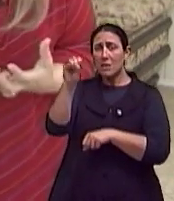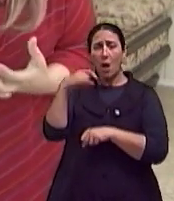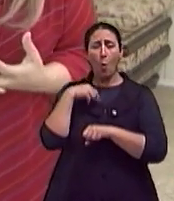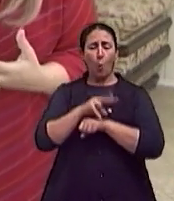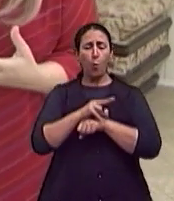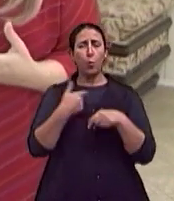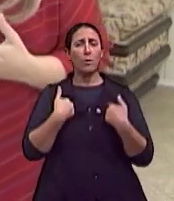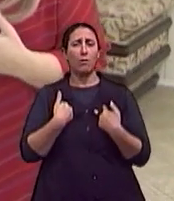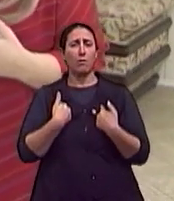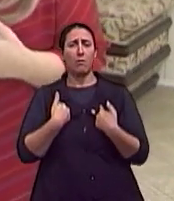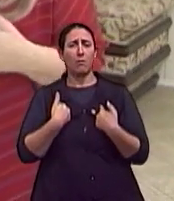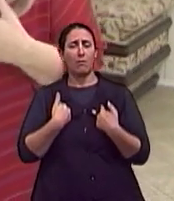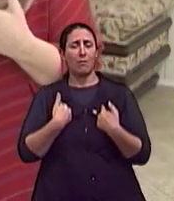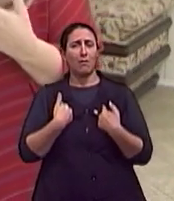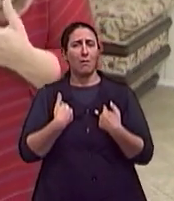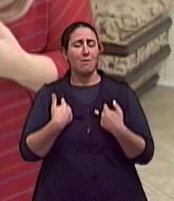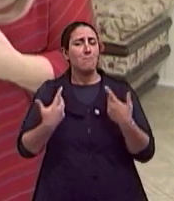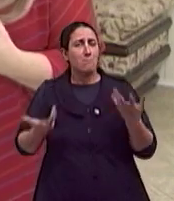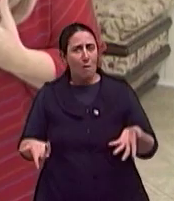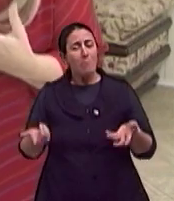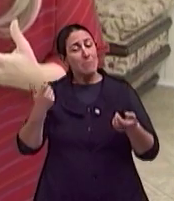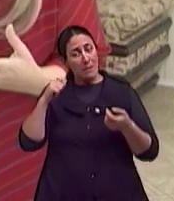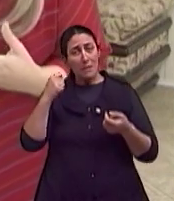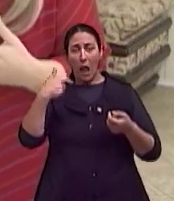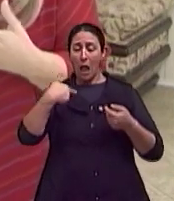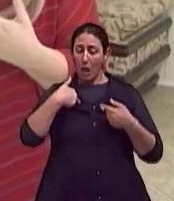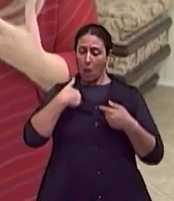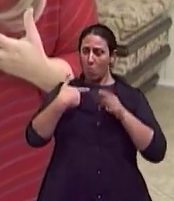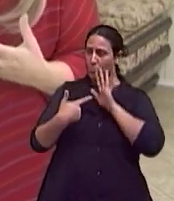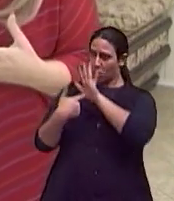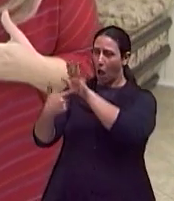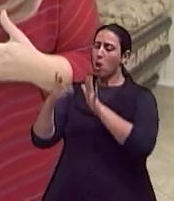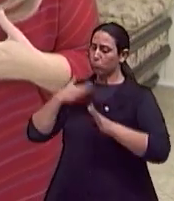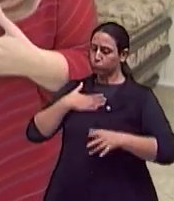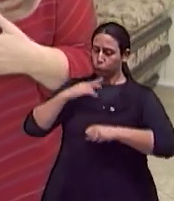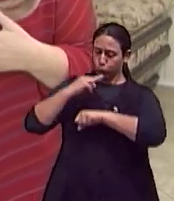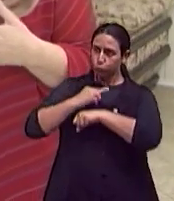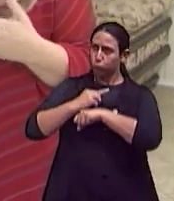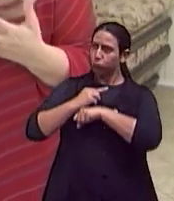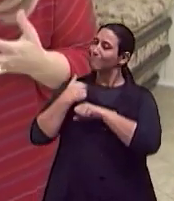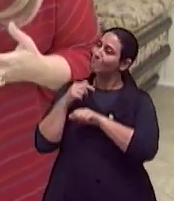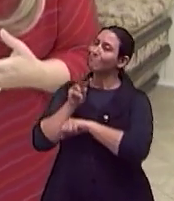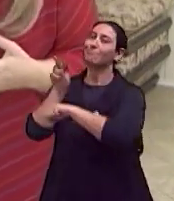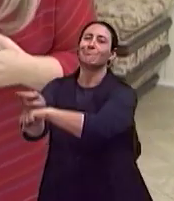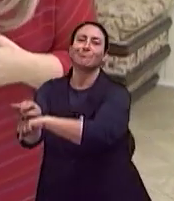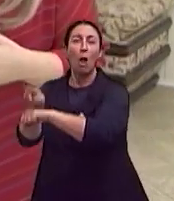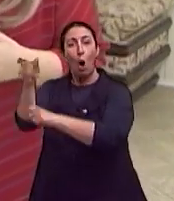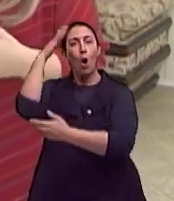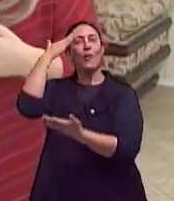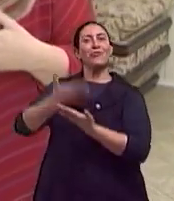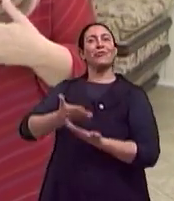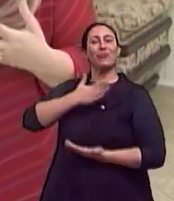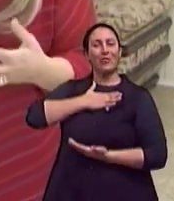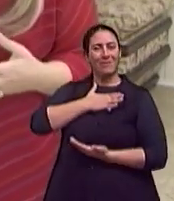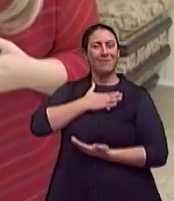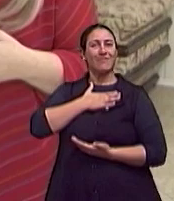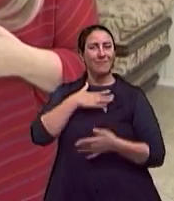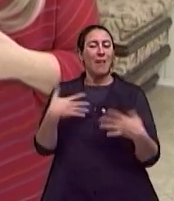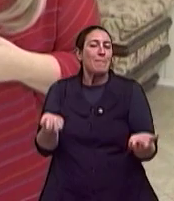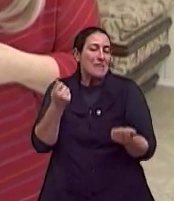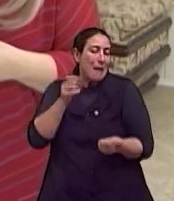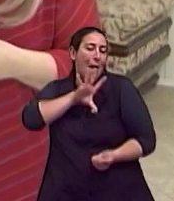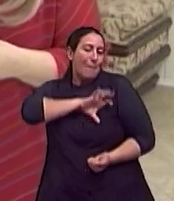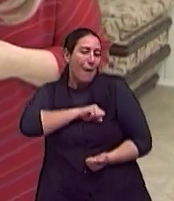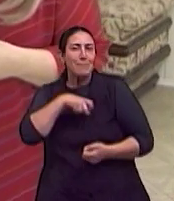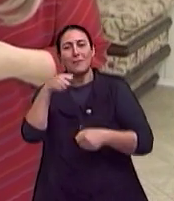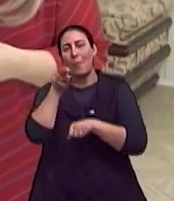cuido de mim mesma, né? Refletindo isso pra vida deles, né? Estimulando eles a se amarem, a